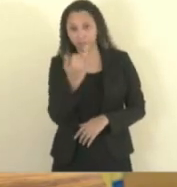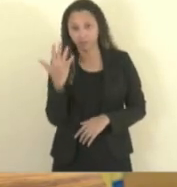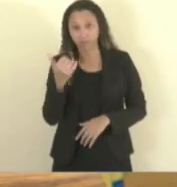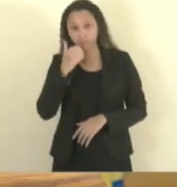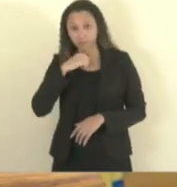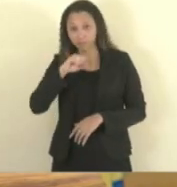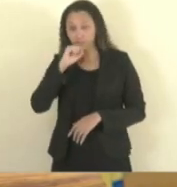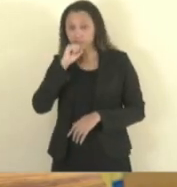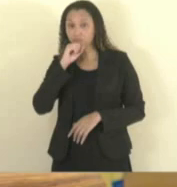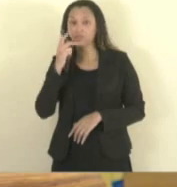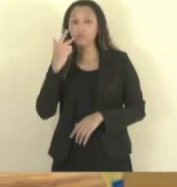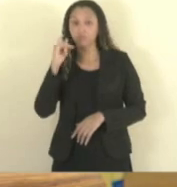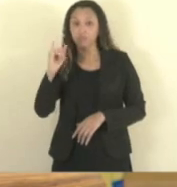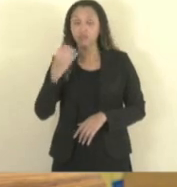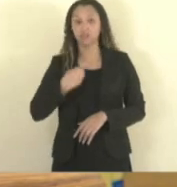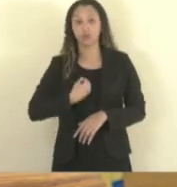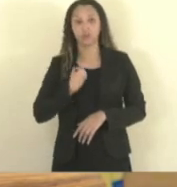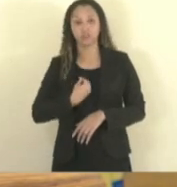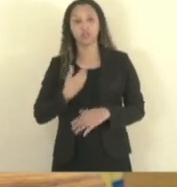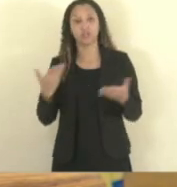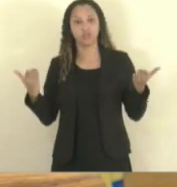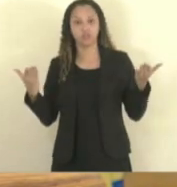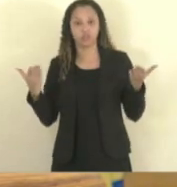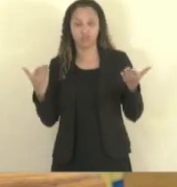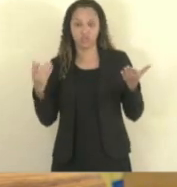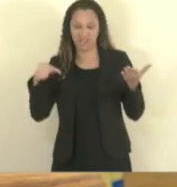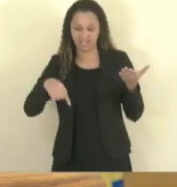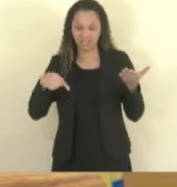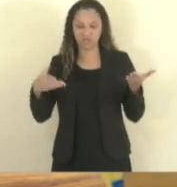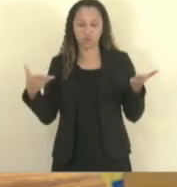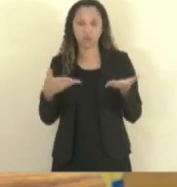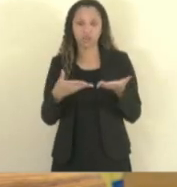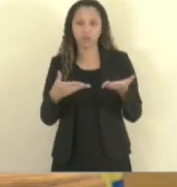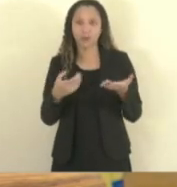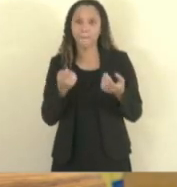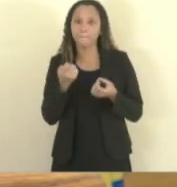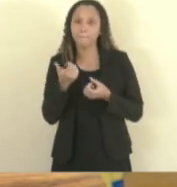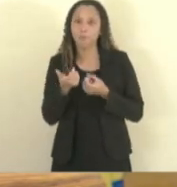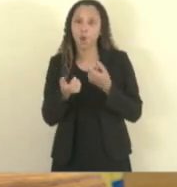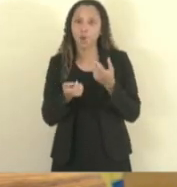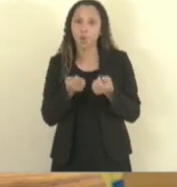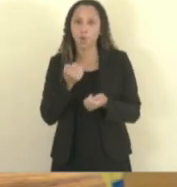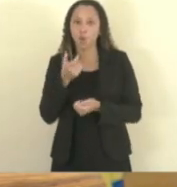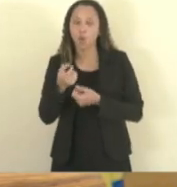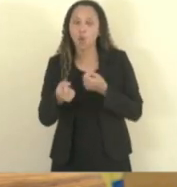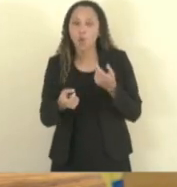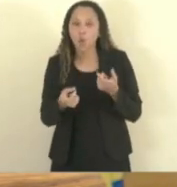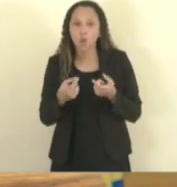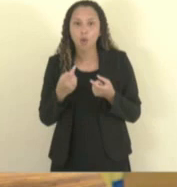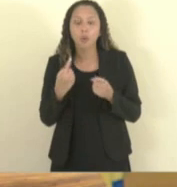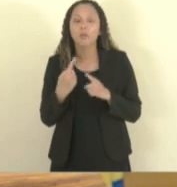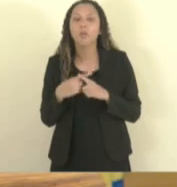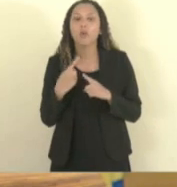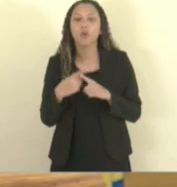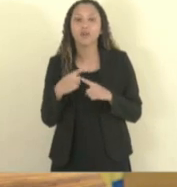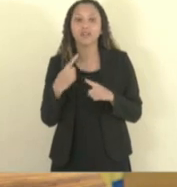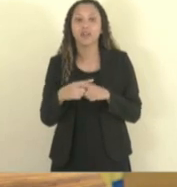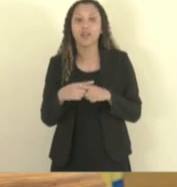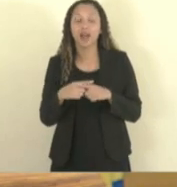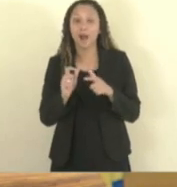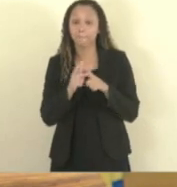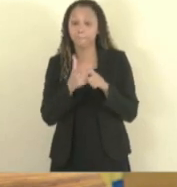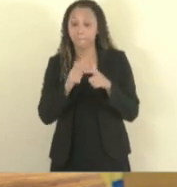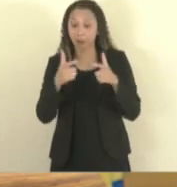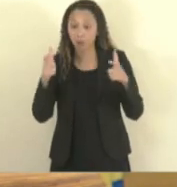a essa sessão. Quase nenhuma. Sabem por quê? Porque muitos, quando vão à